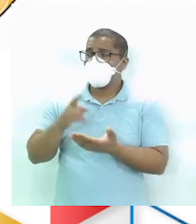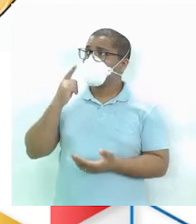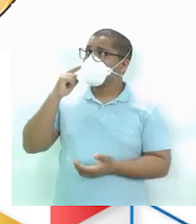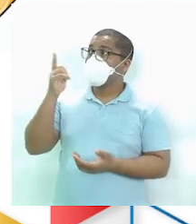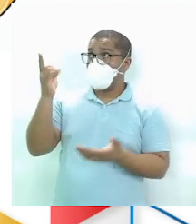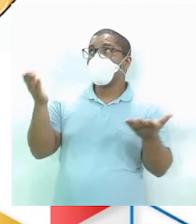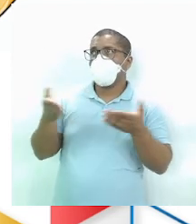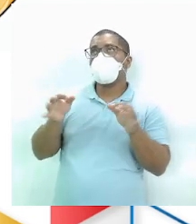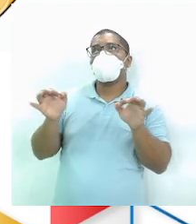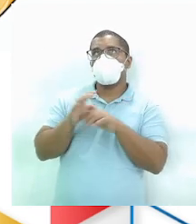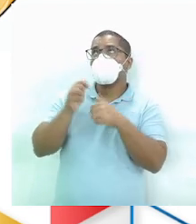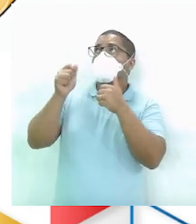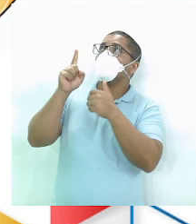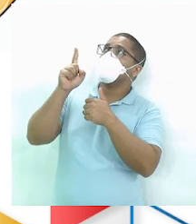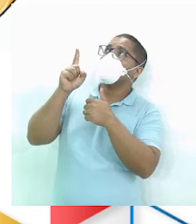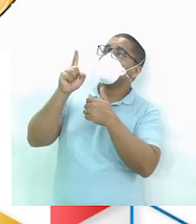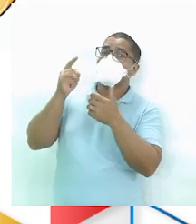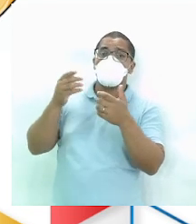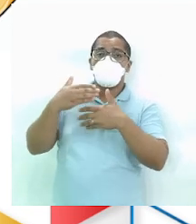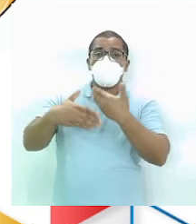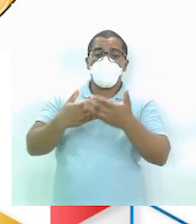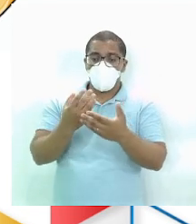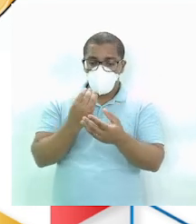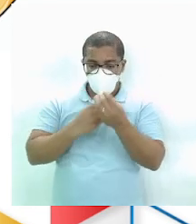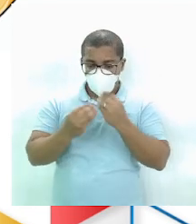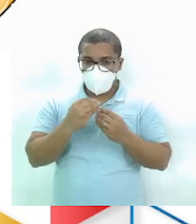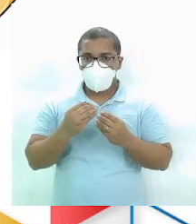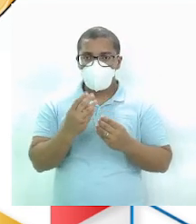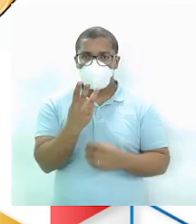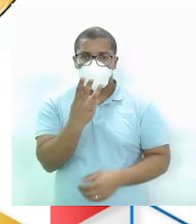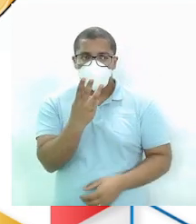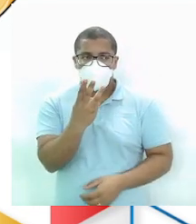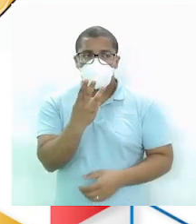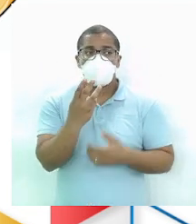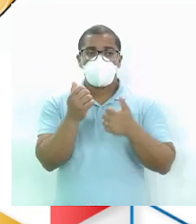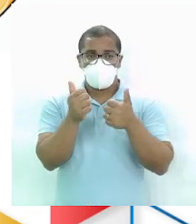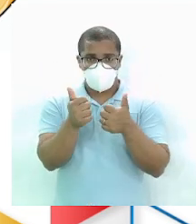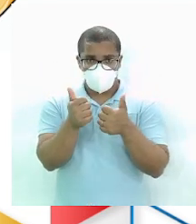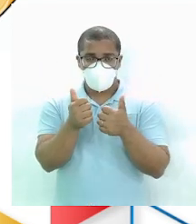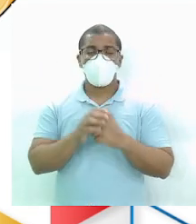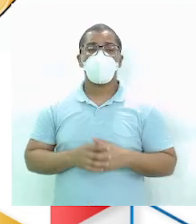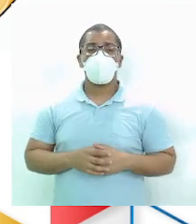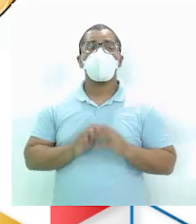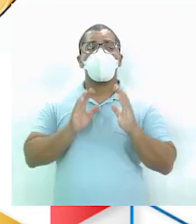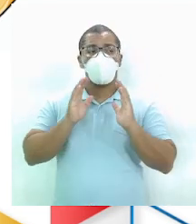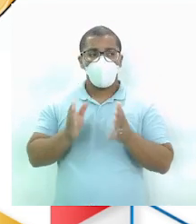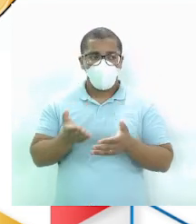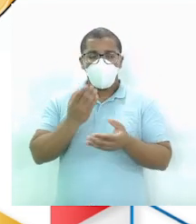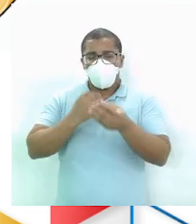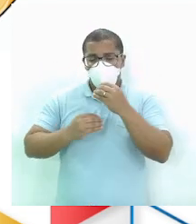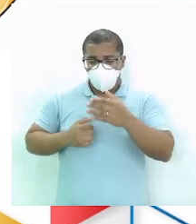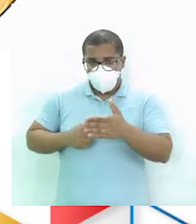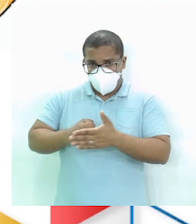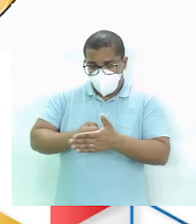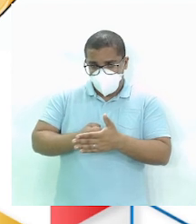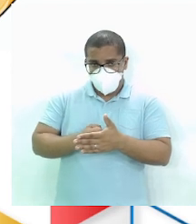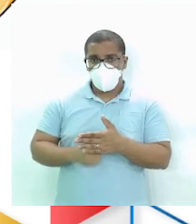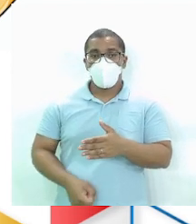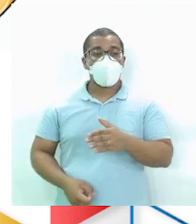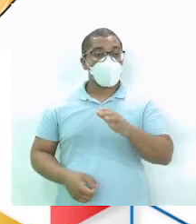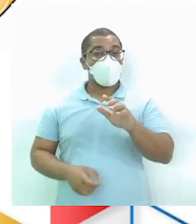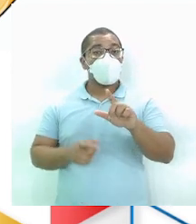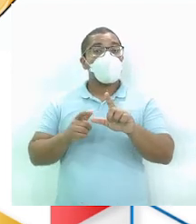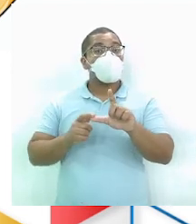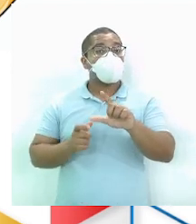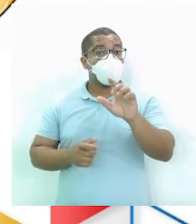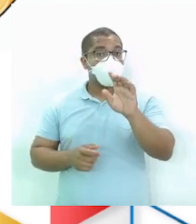Que estavam na pizza E eles comeram Fechou? Aí então Três pedaços Foram comidos Por Tel e Joana Item B